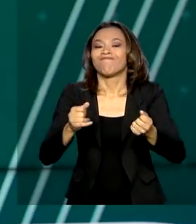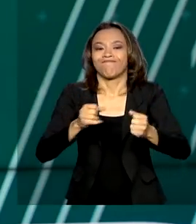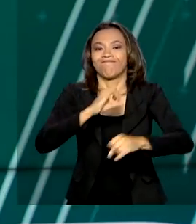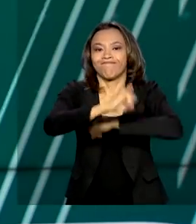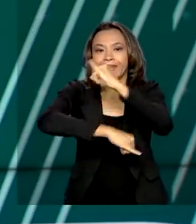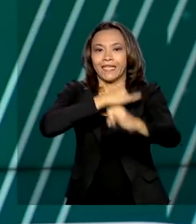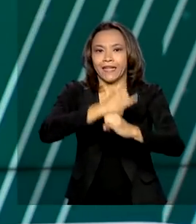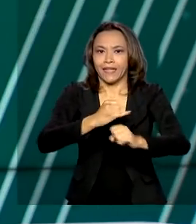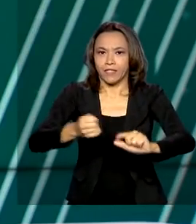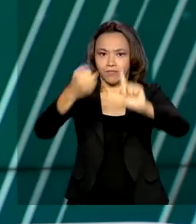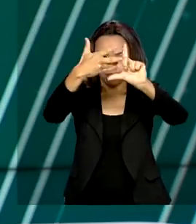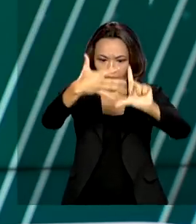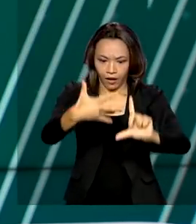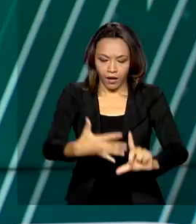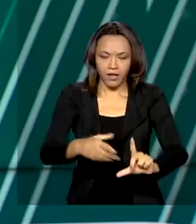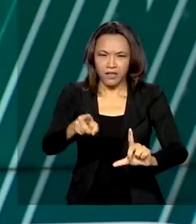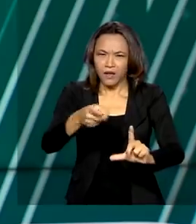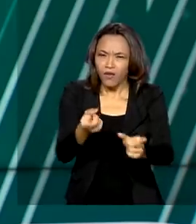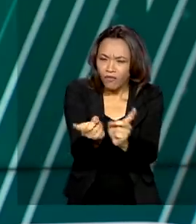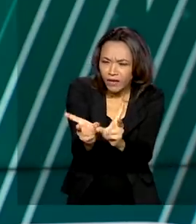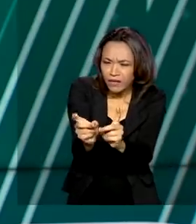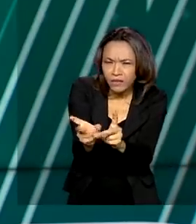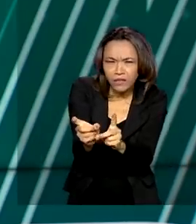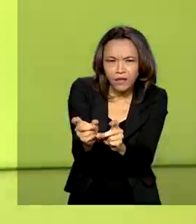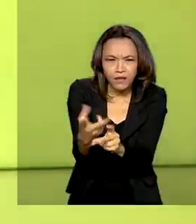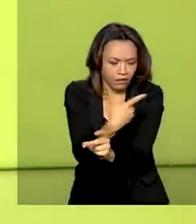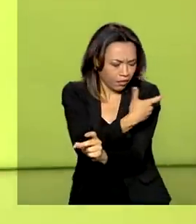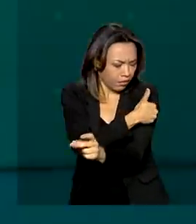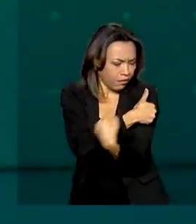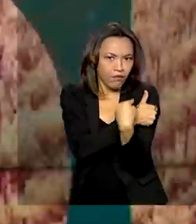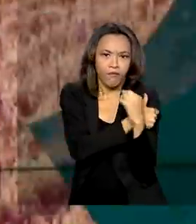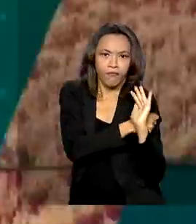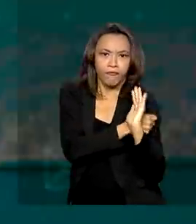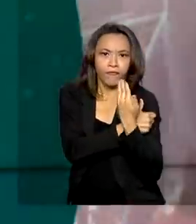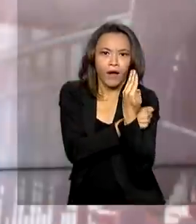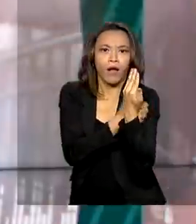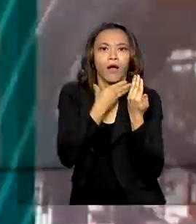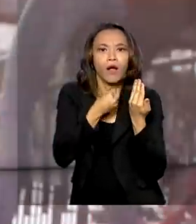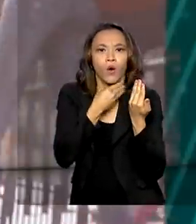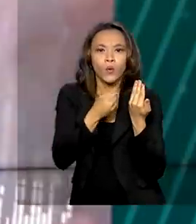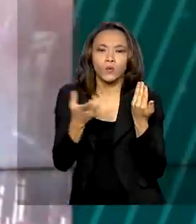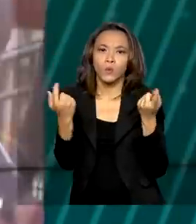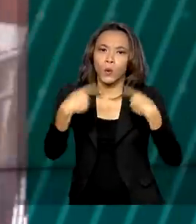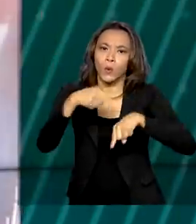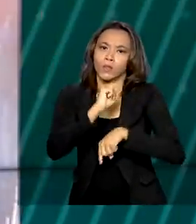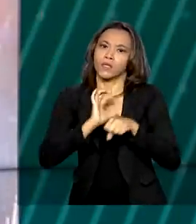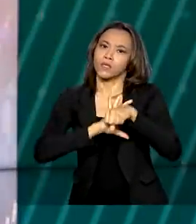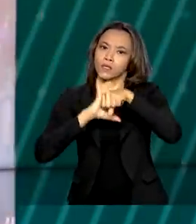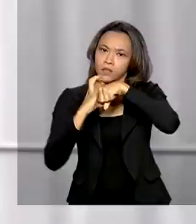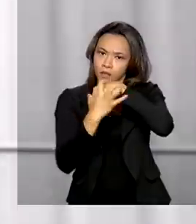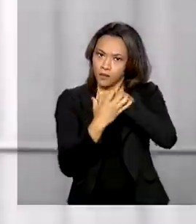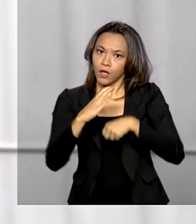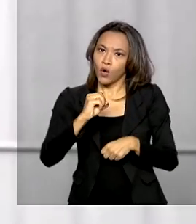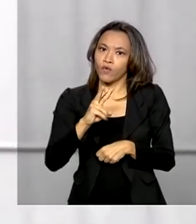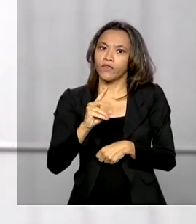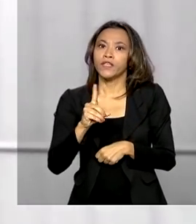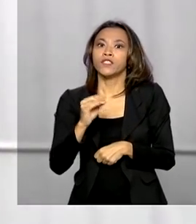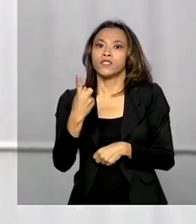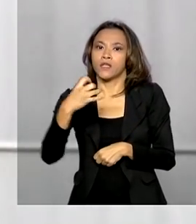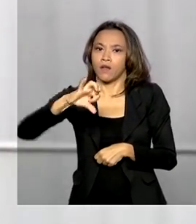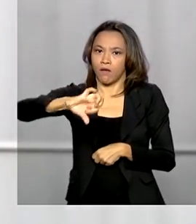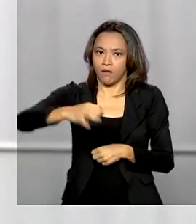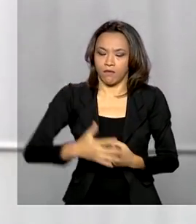combater sites que comercializam doses falsificadas de vacinas contra a Covid-19. As